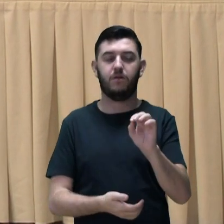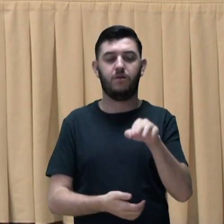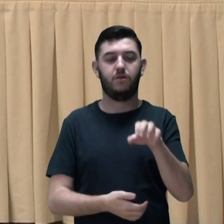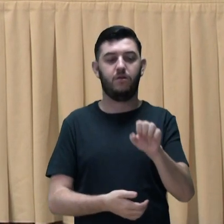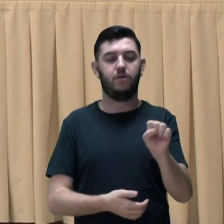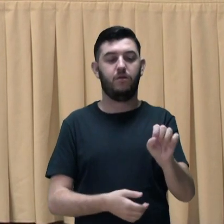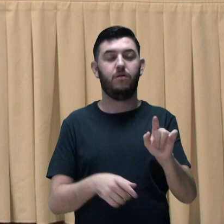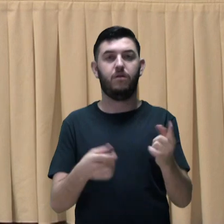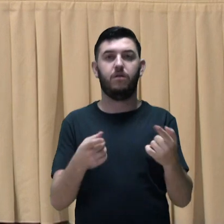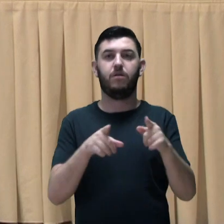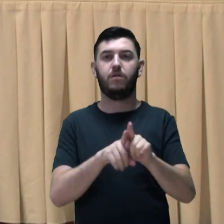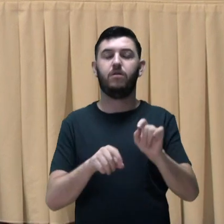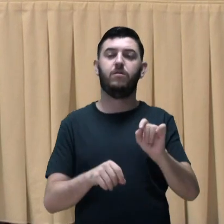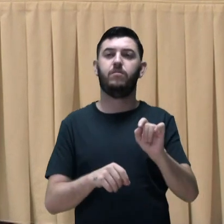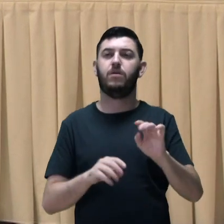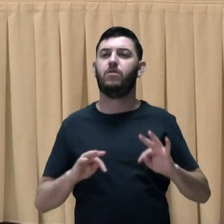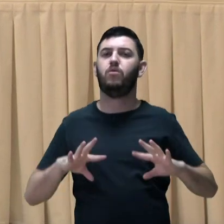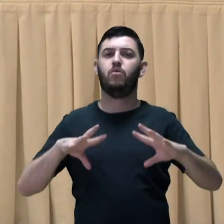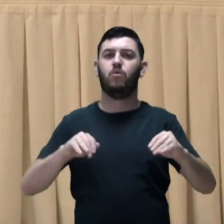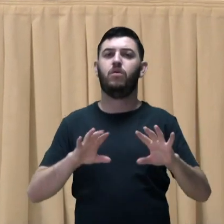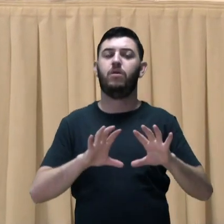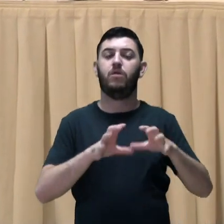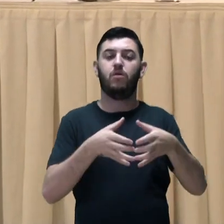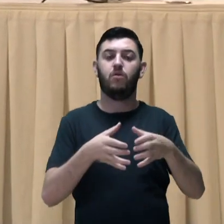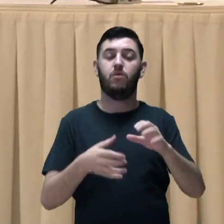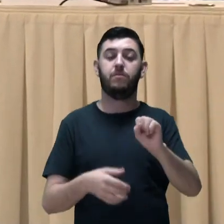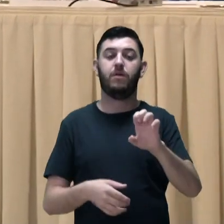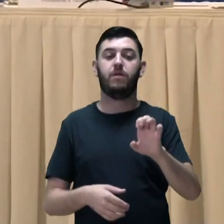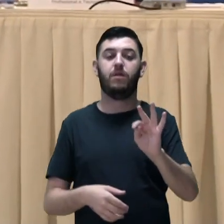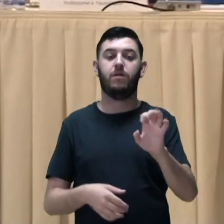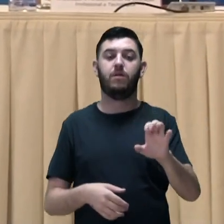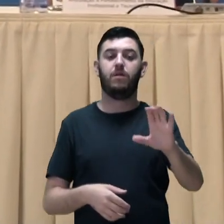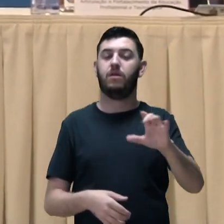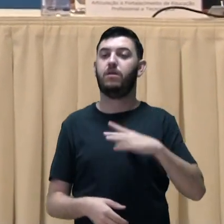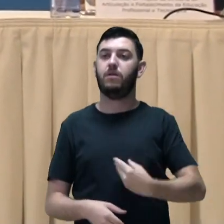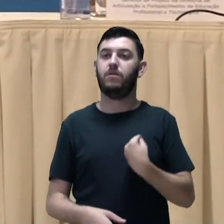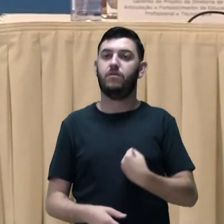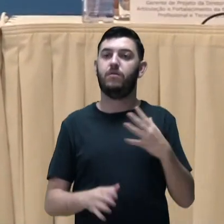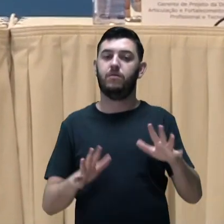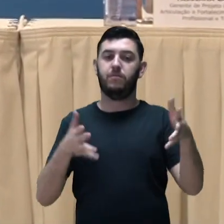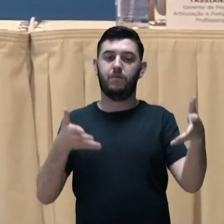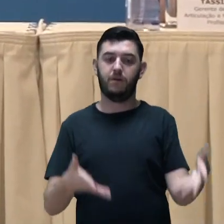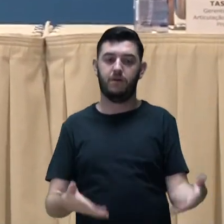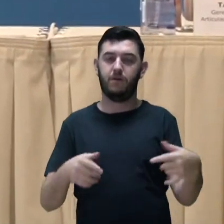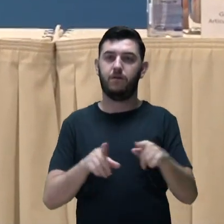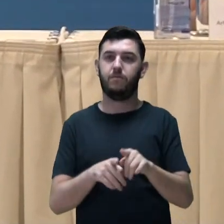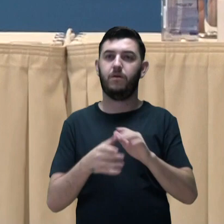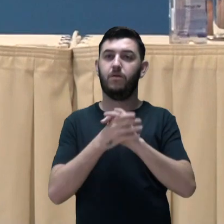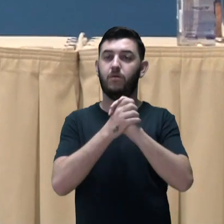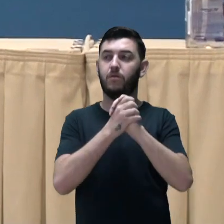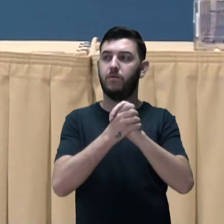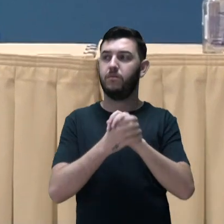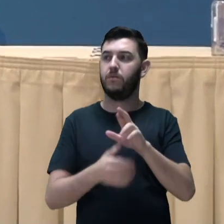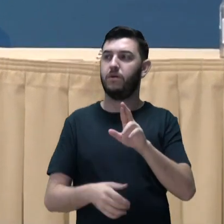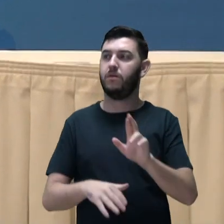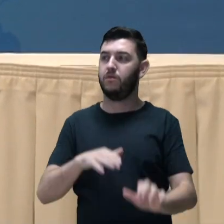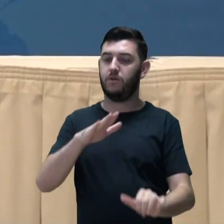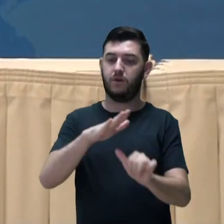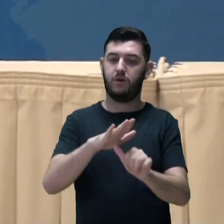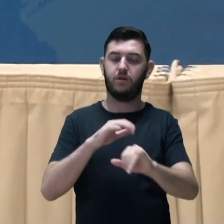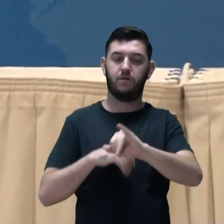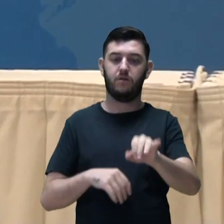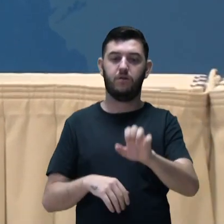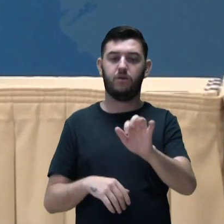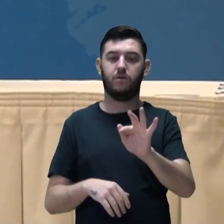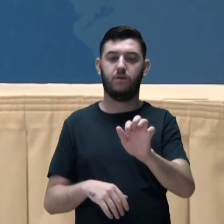e, na pessoa dele, cumprimentar toda a equipe da CETEC aqui presente. Cumprimentar o magnífico reitor Jefferson do